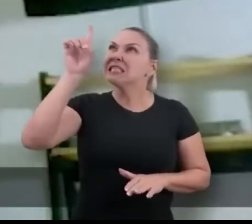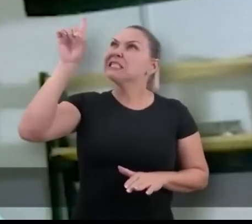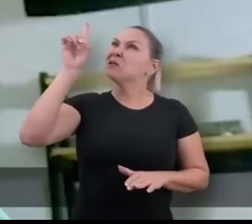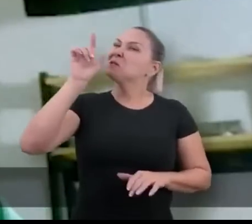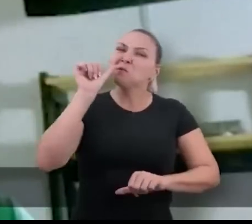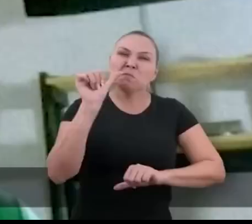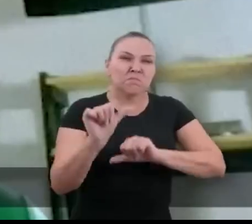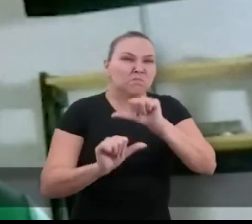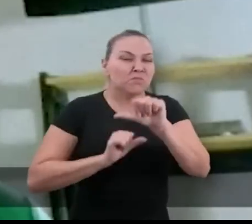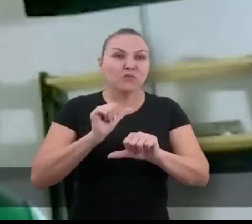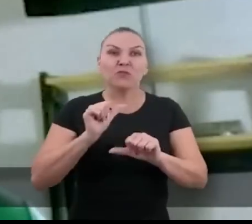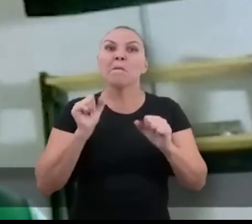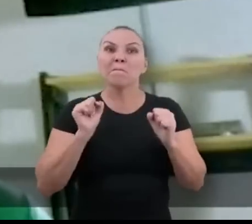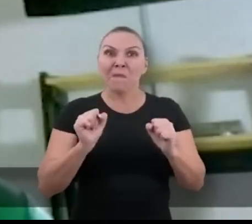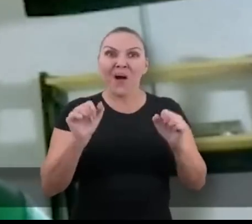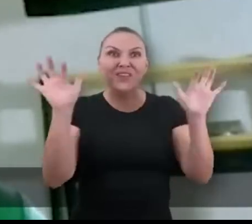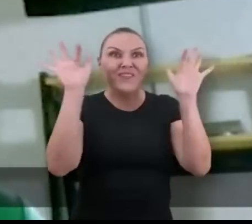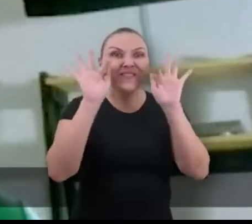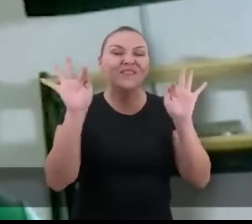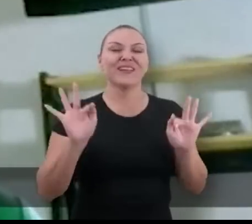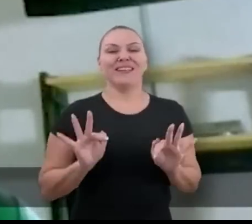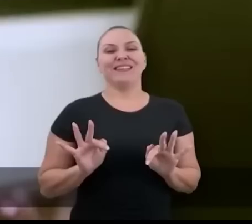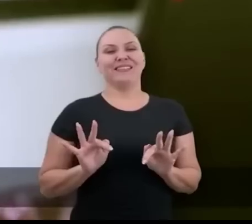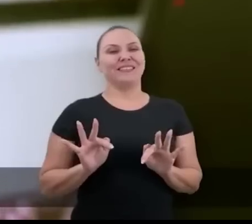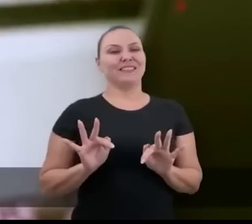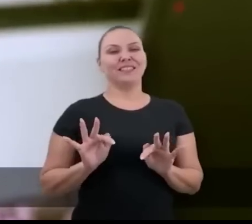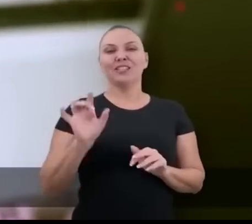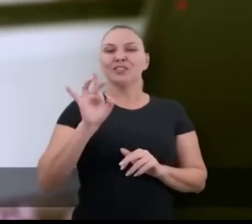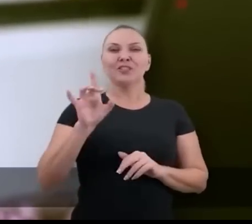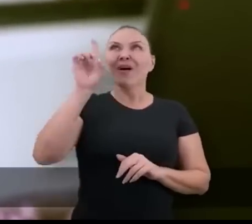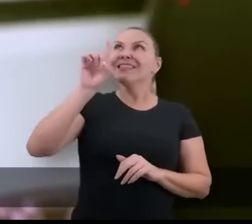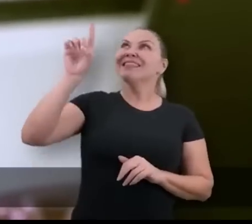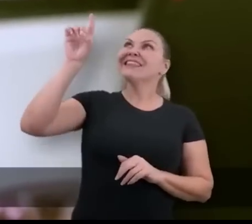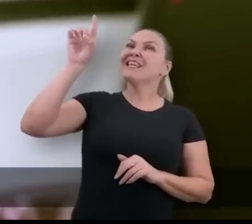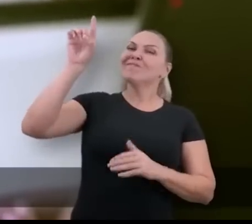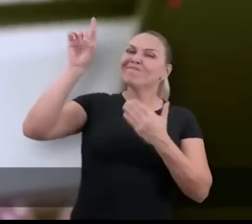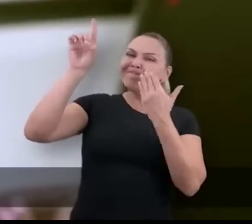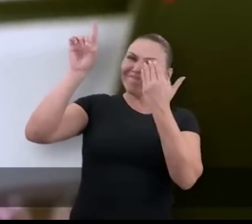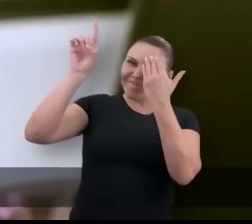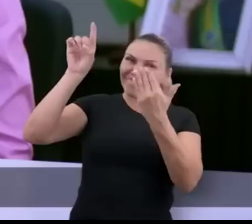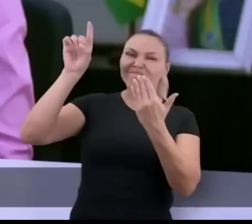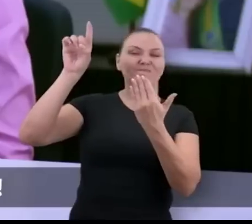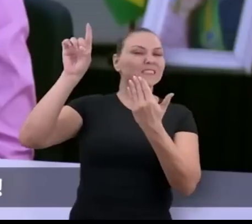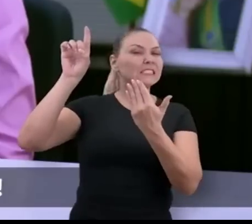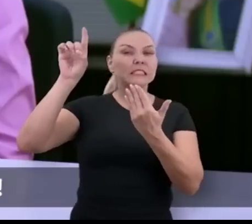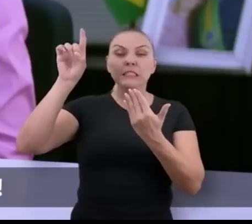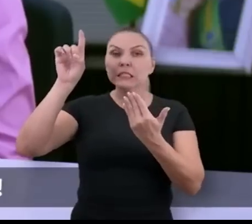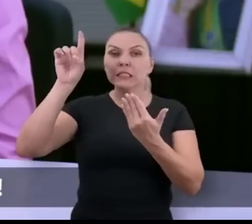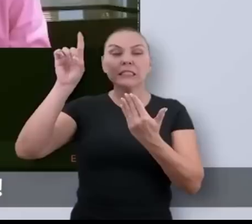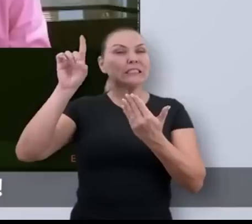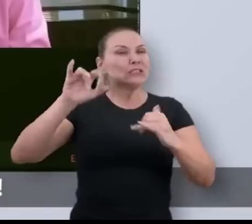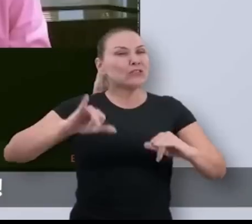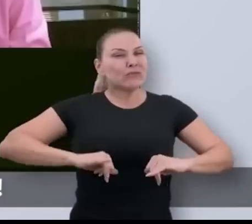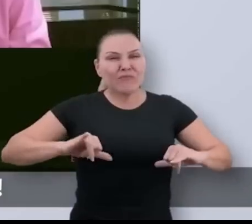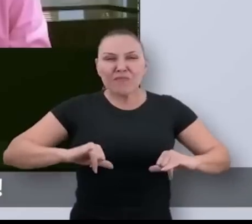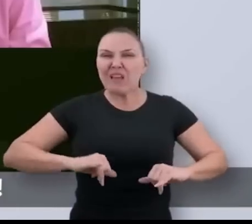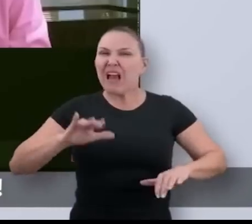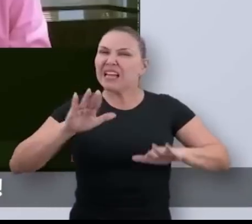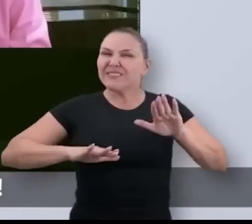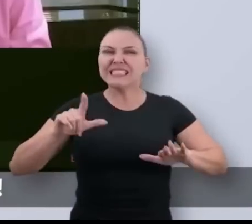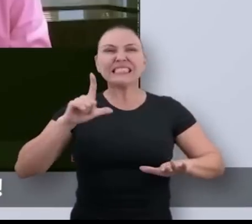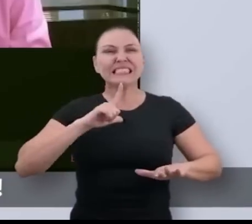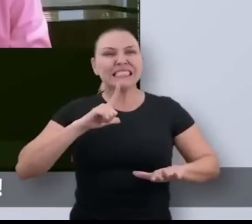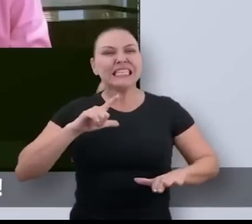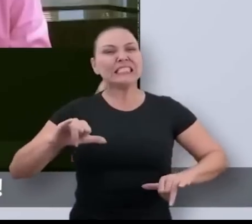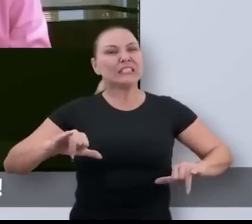Ele pode fazer uma história feliz, porque só Ele pode fazer isso. Então, por mais, por mais